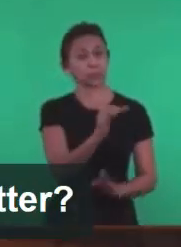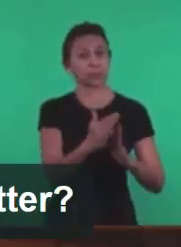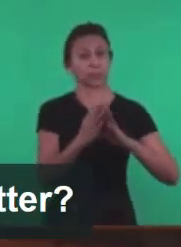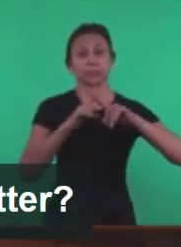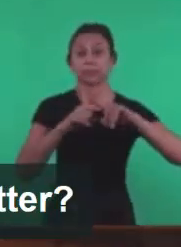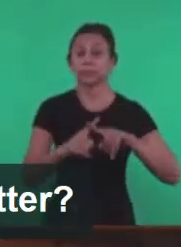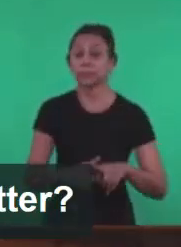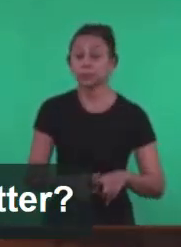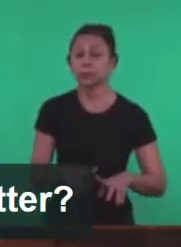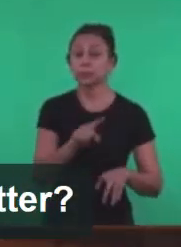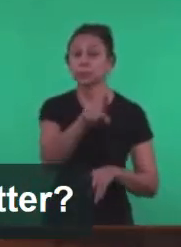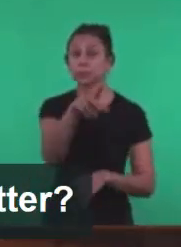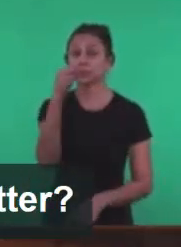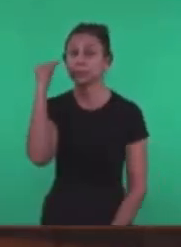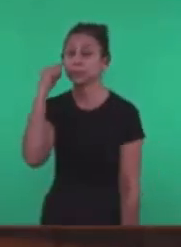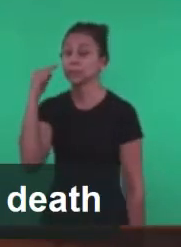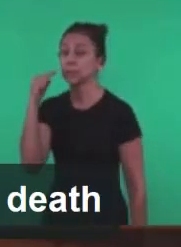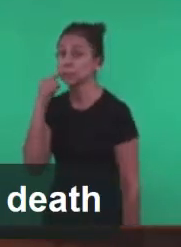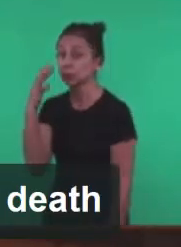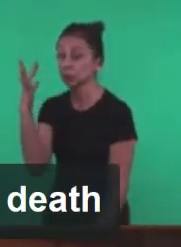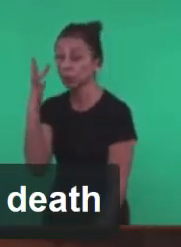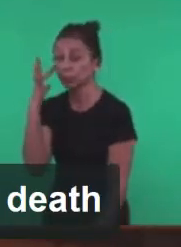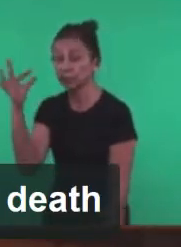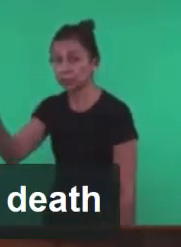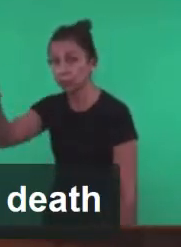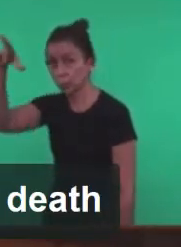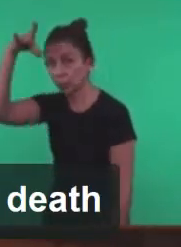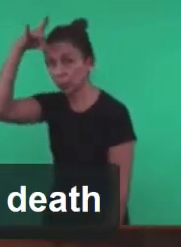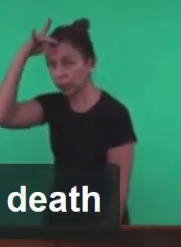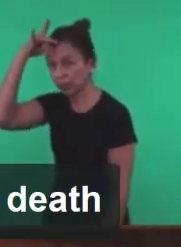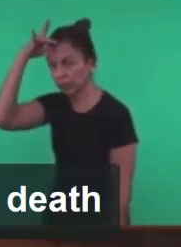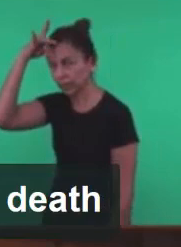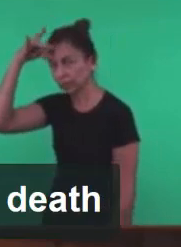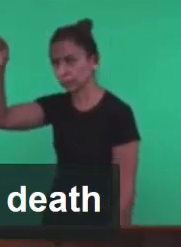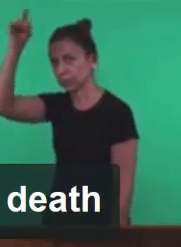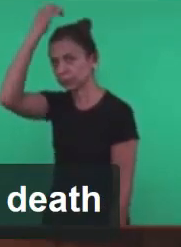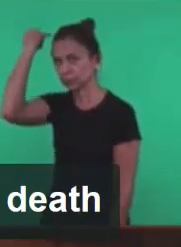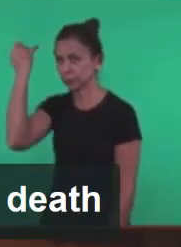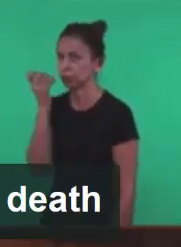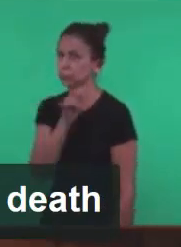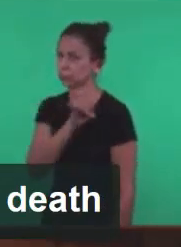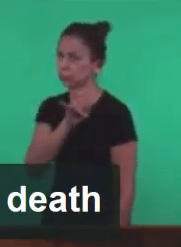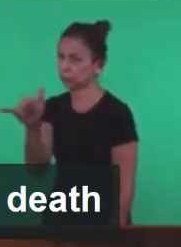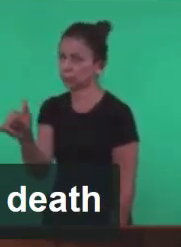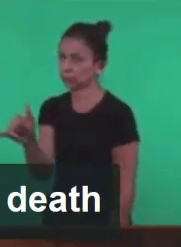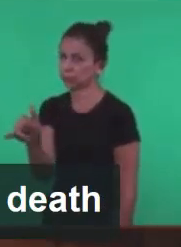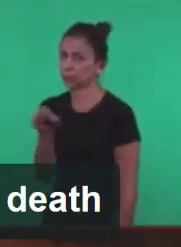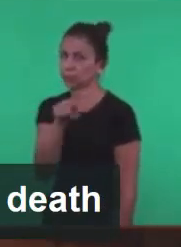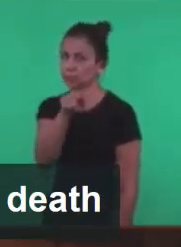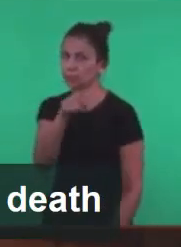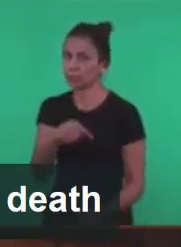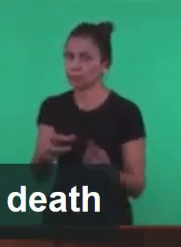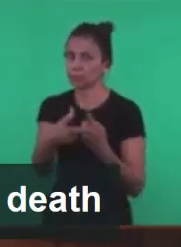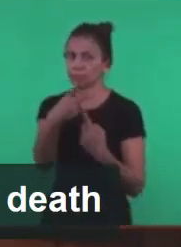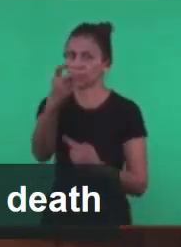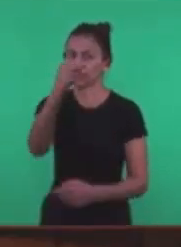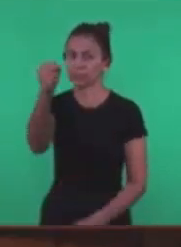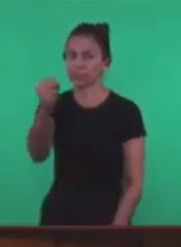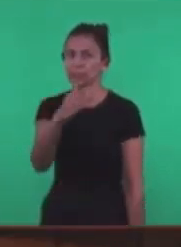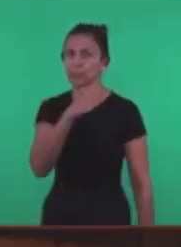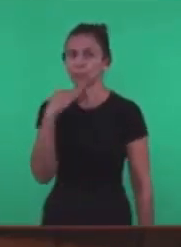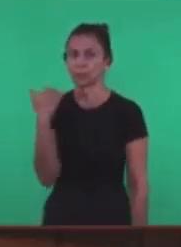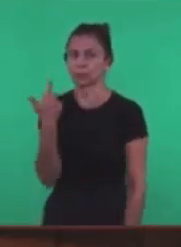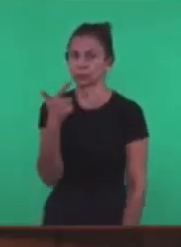essa igreja A segunda carta O que vencer Não receberá O dano Da segunda morte